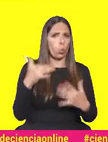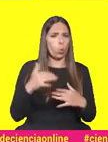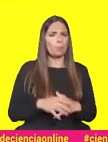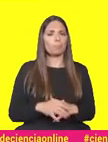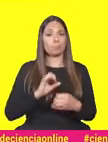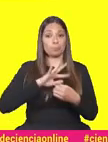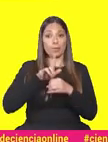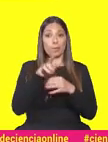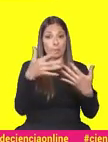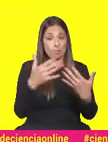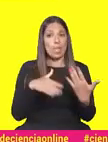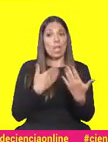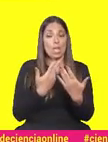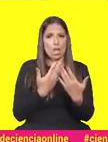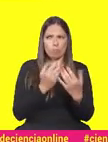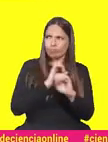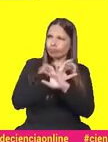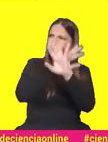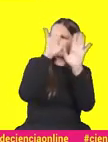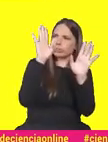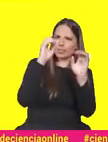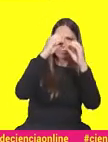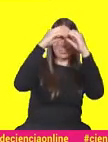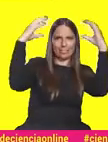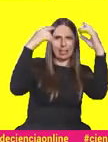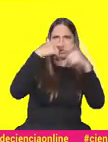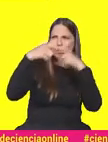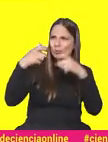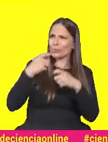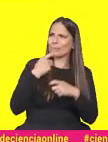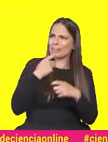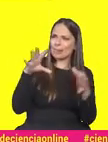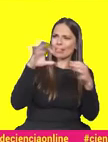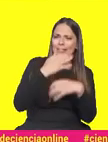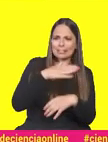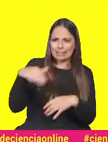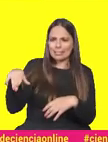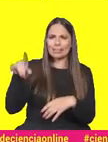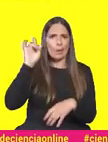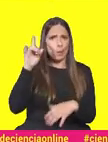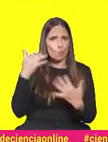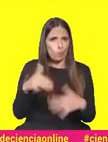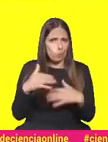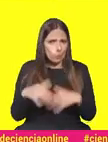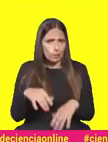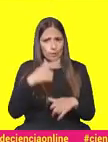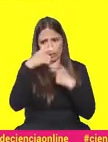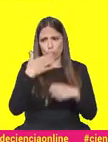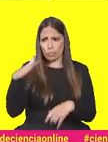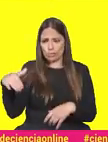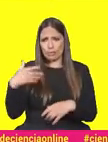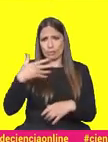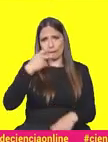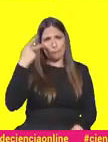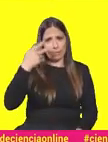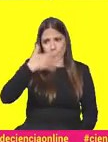E a pandemia fez muito pela percepção que as pessoas agora têm da ciência e dos cientistas, da importância da ciência e dos cientistas no dia-a